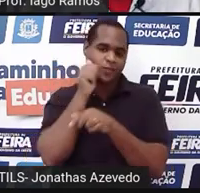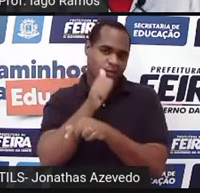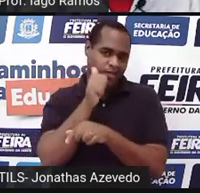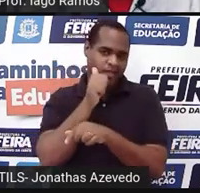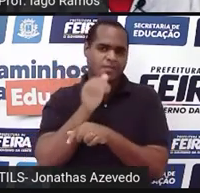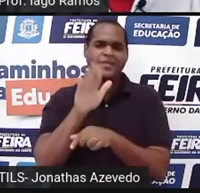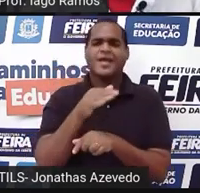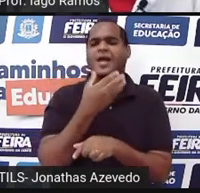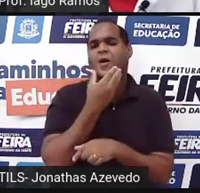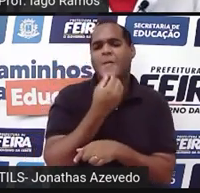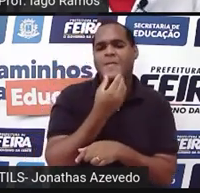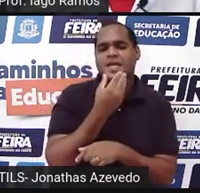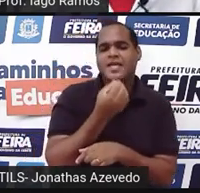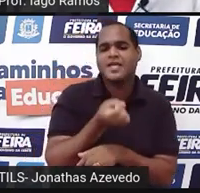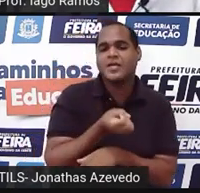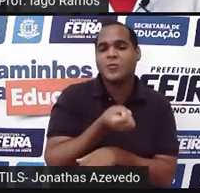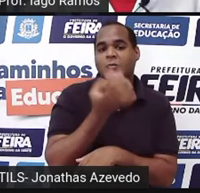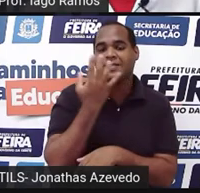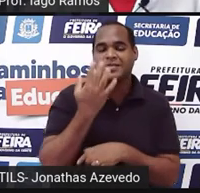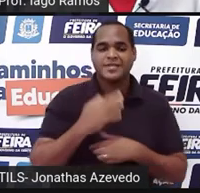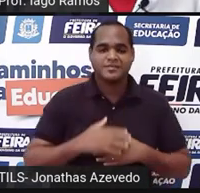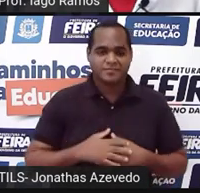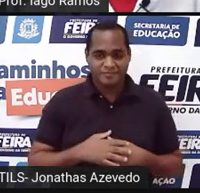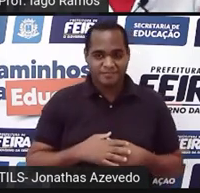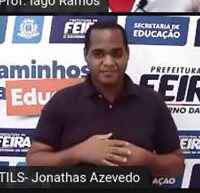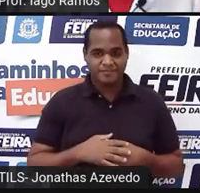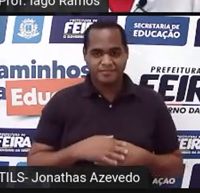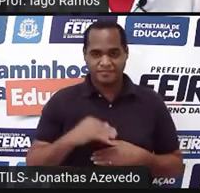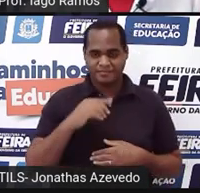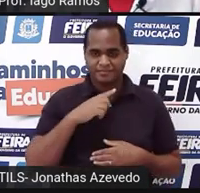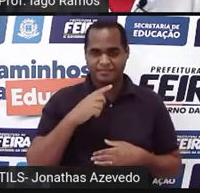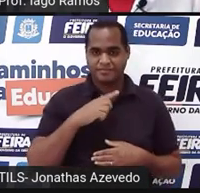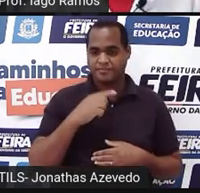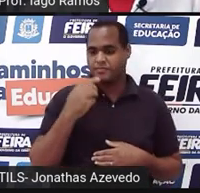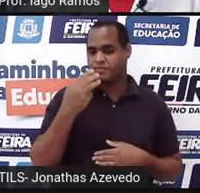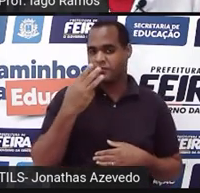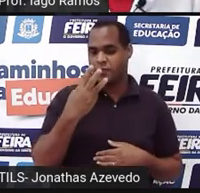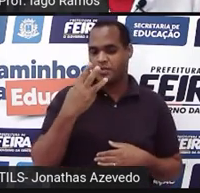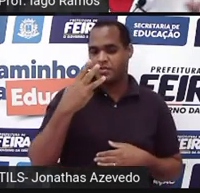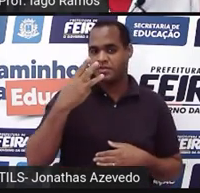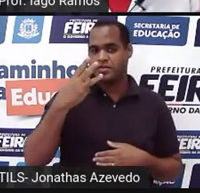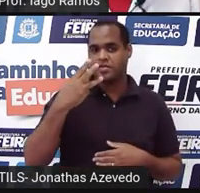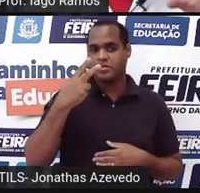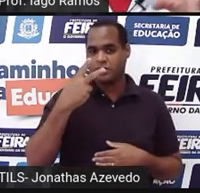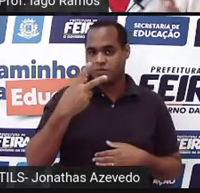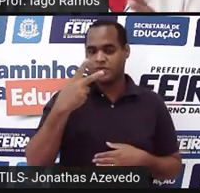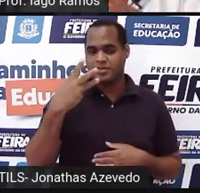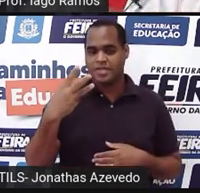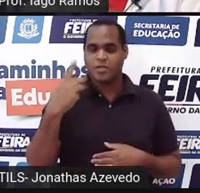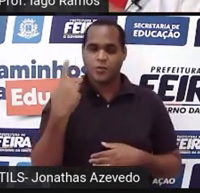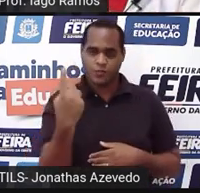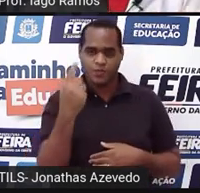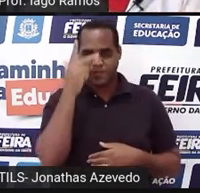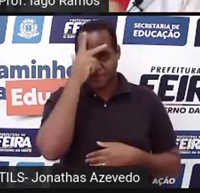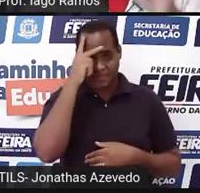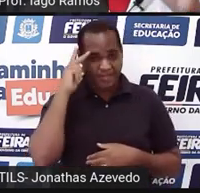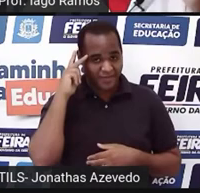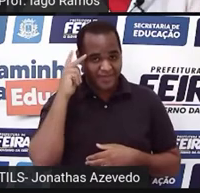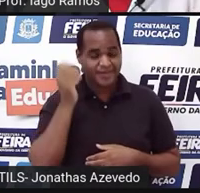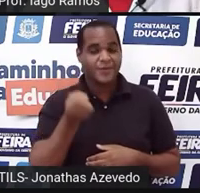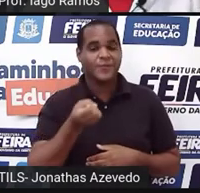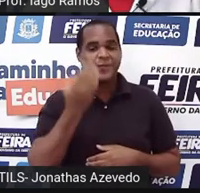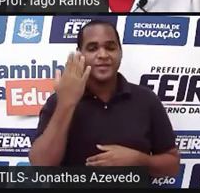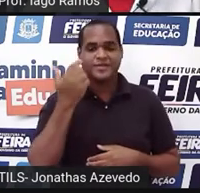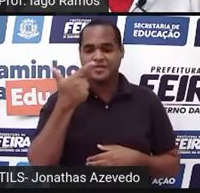no evento? Bom, se tinha no evento 231 pessoas, dessas 231,